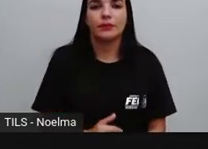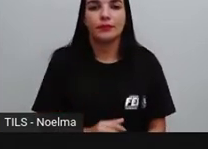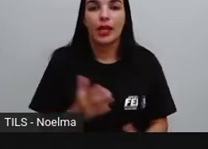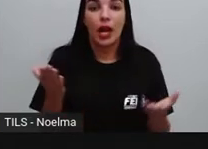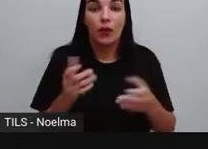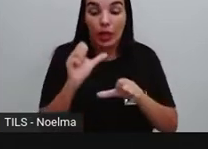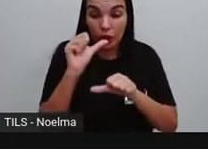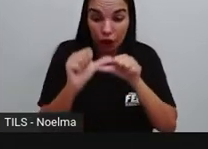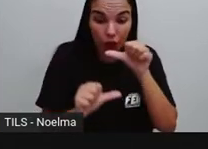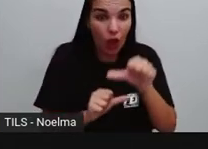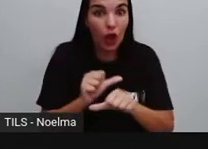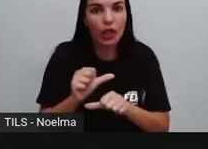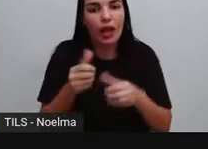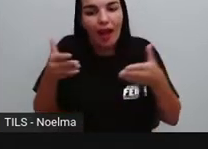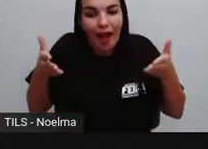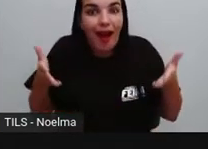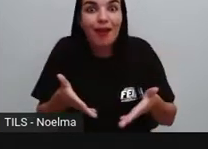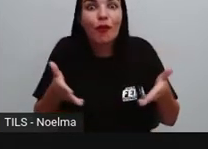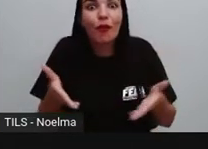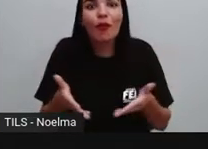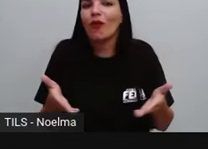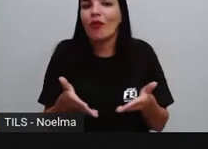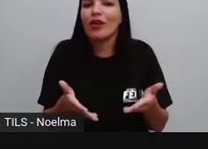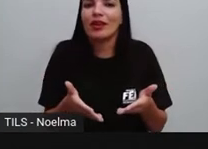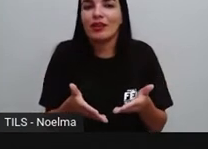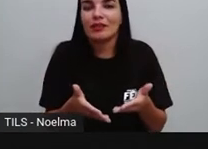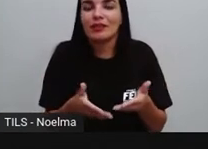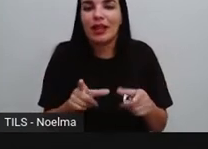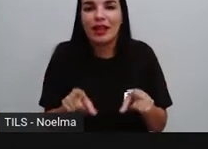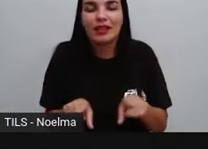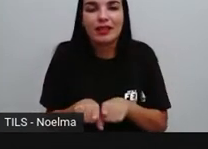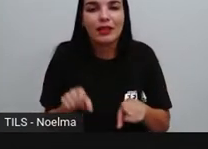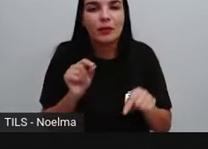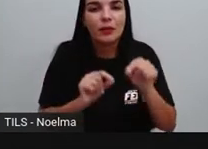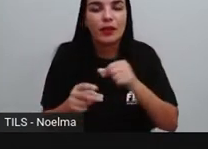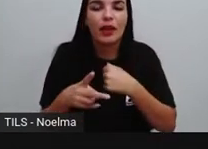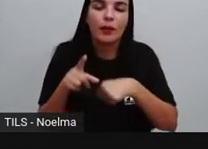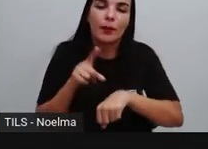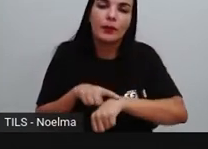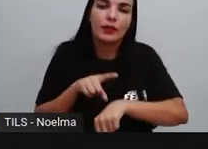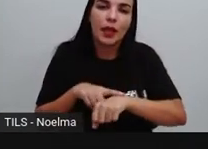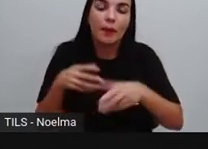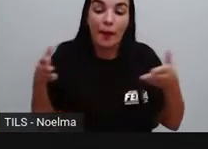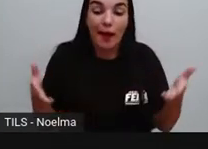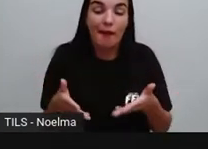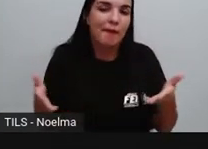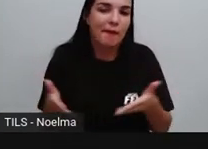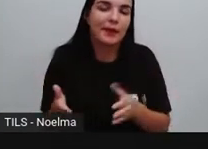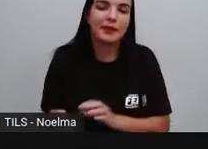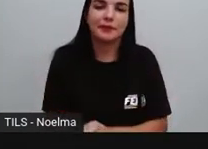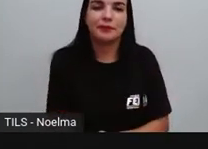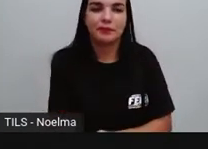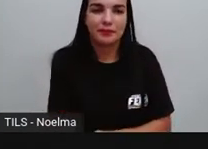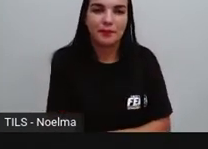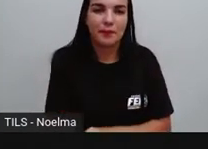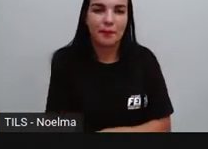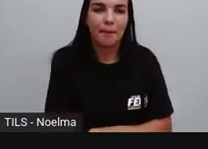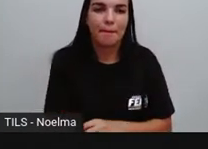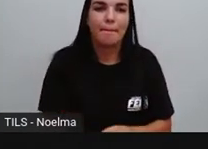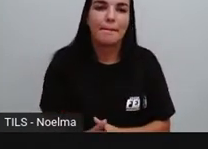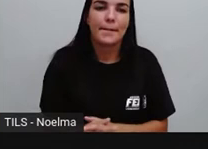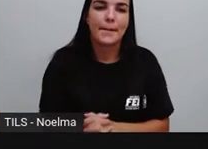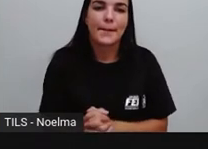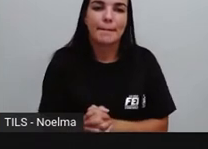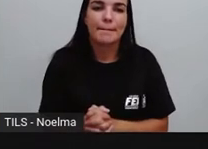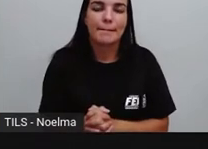Torna. É algo atual, né? O agora. Torna. O Brasil se torna. algo do de agora. Se é de agora,